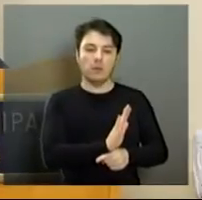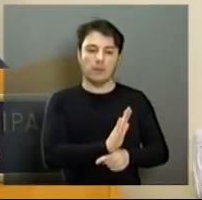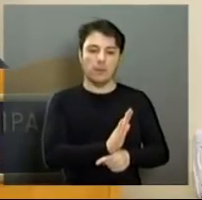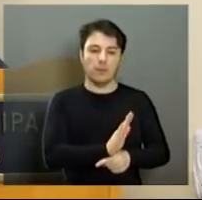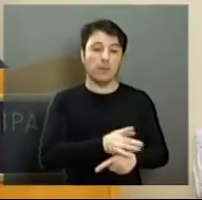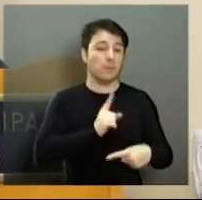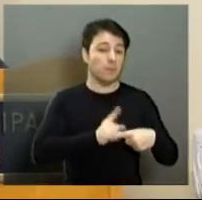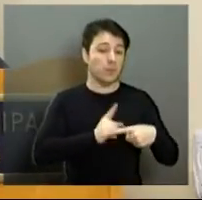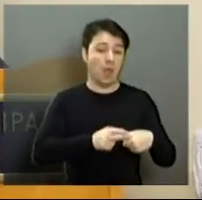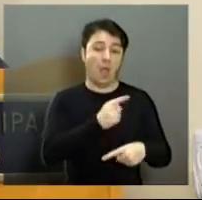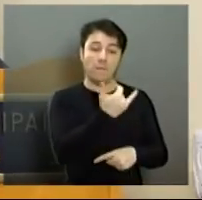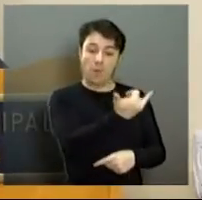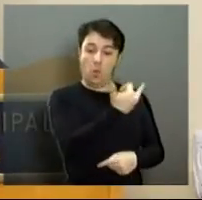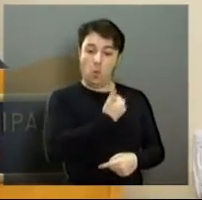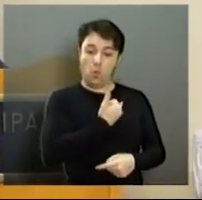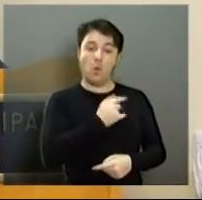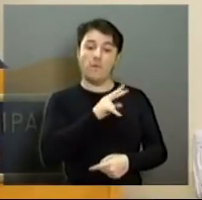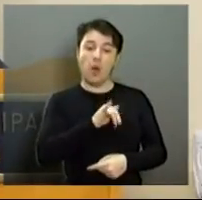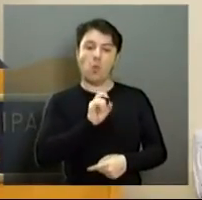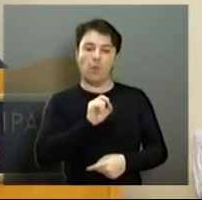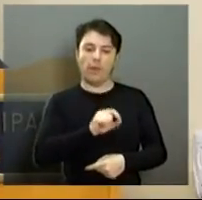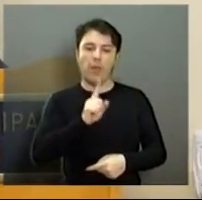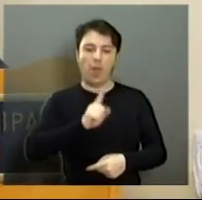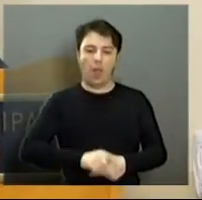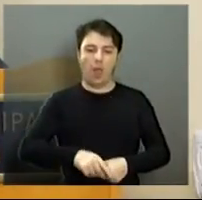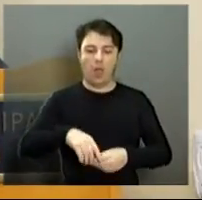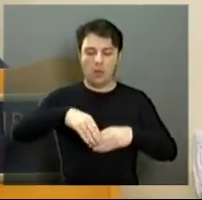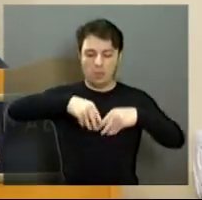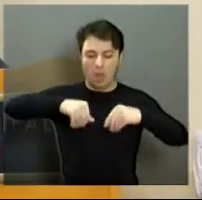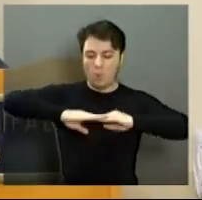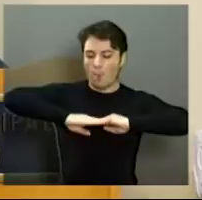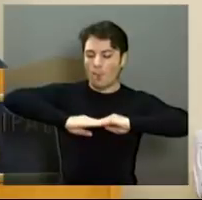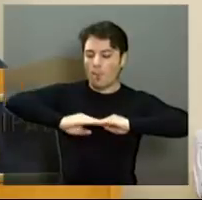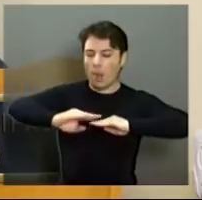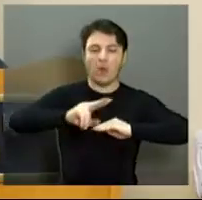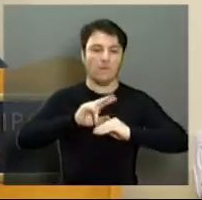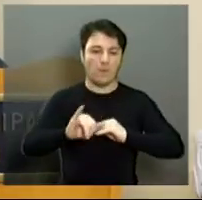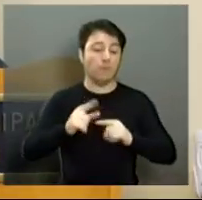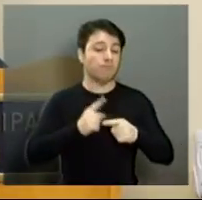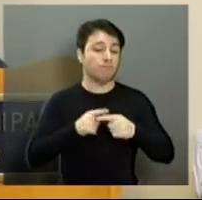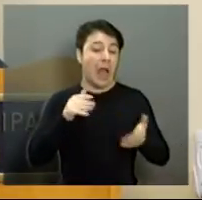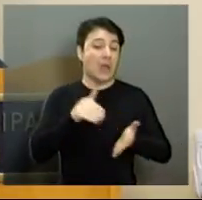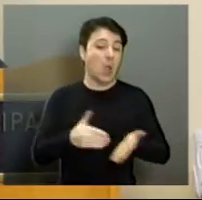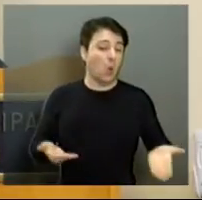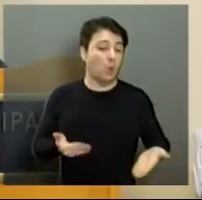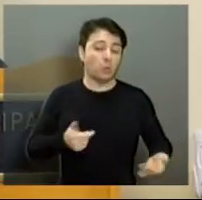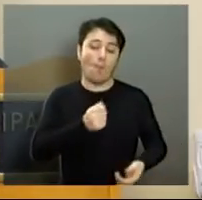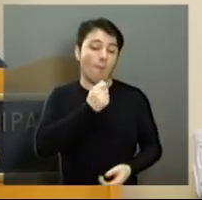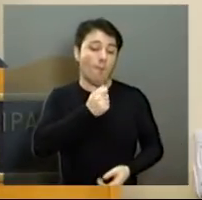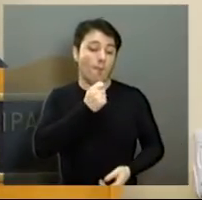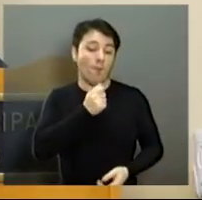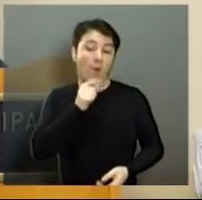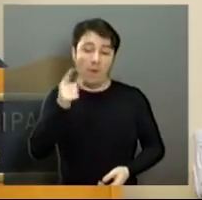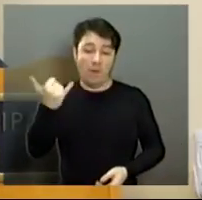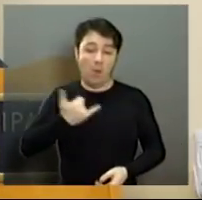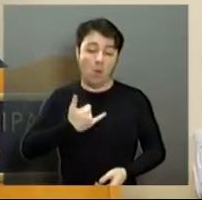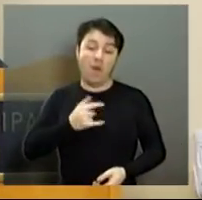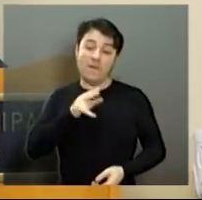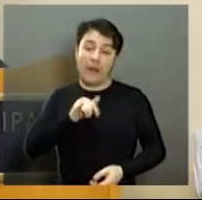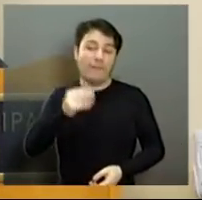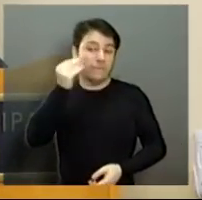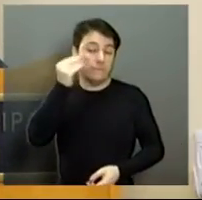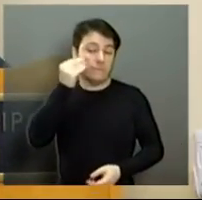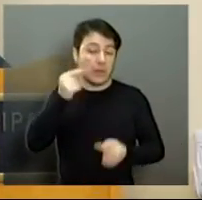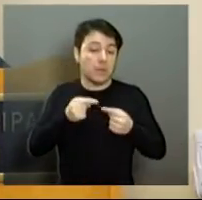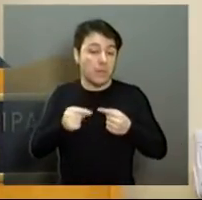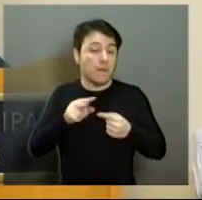falaram para mim que vai fazer toda a sinalização de solo, que também lá, até hoje, não foi colocada ainda, mas o Nilson me garantiu que essa semana a gente